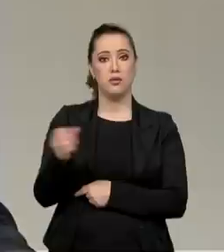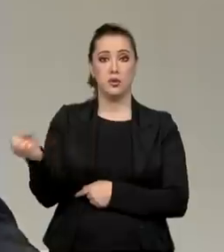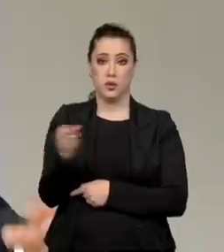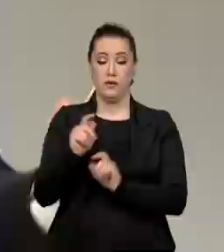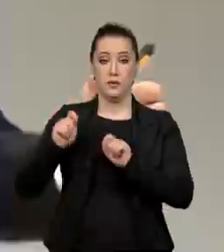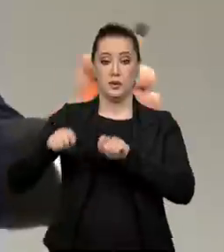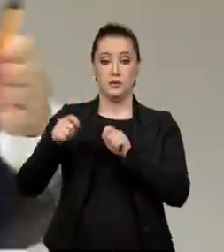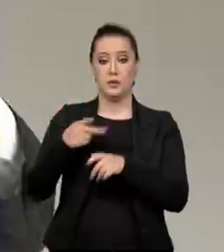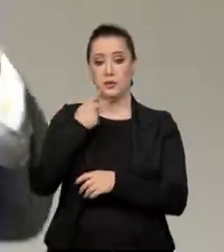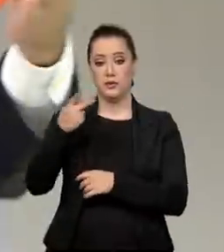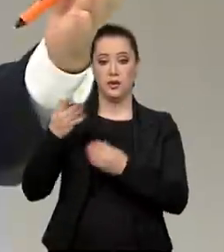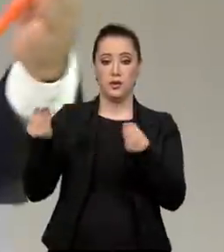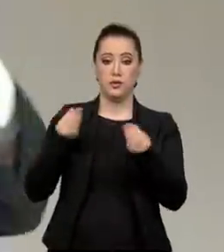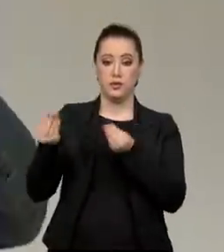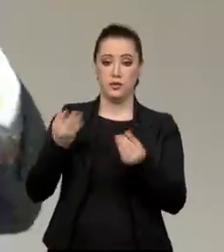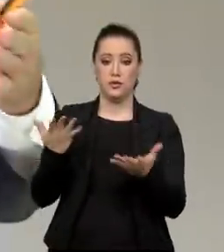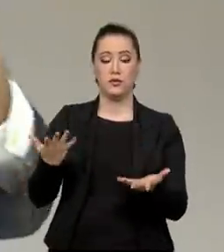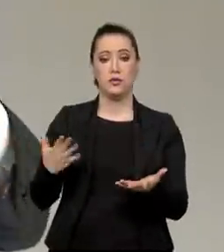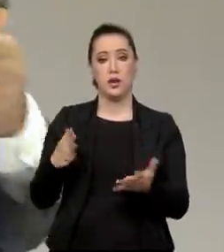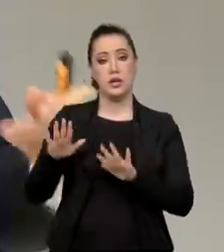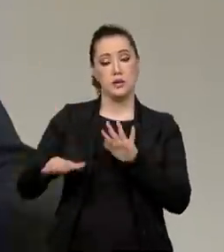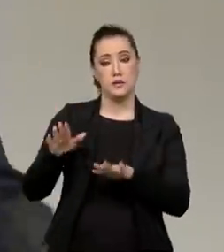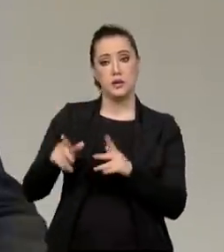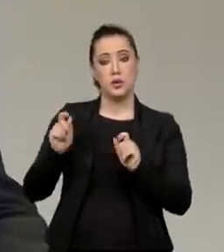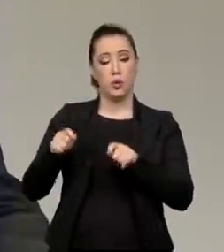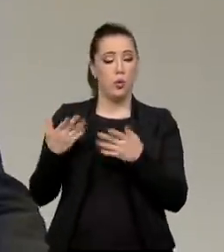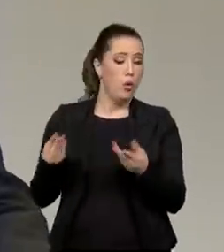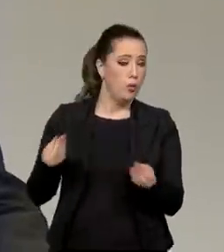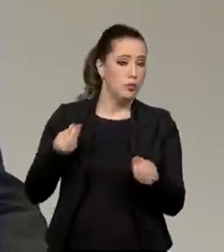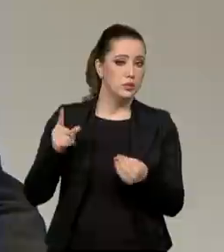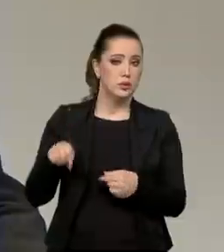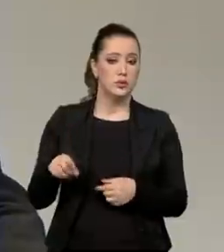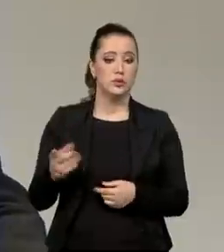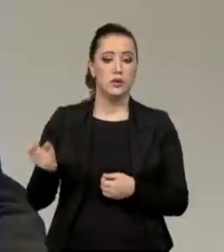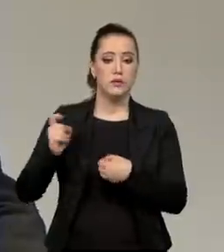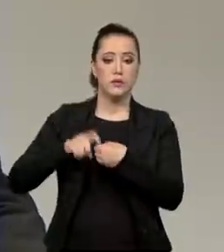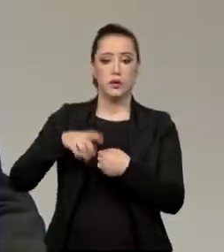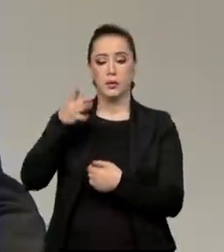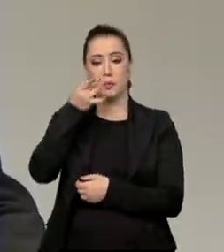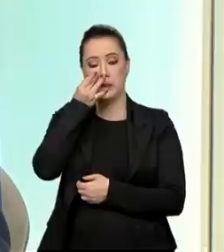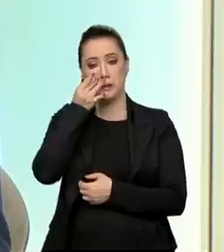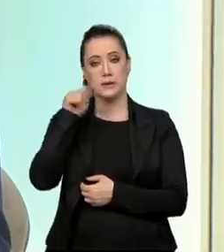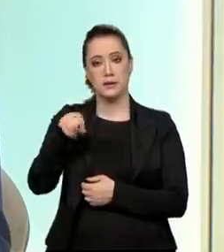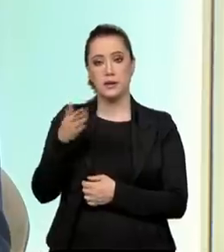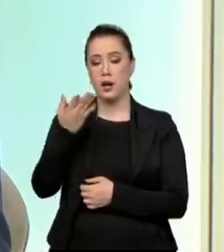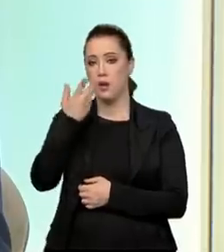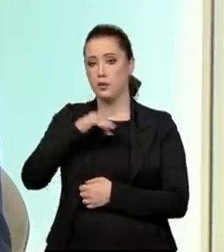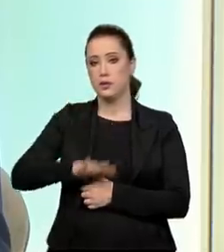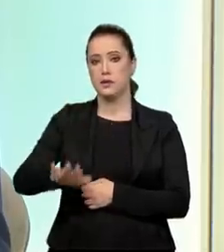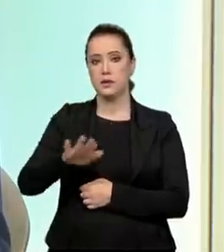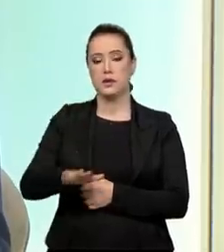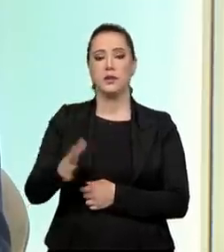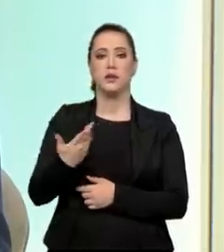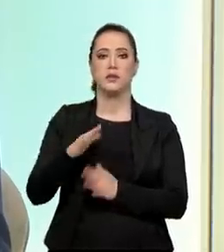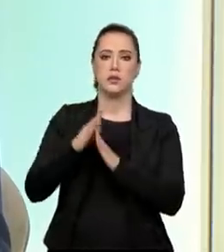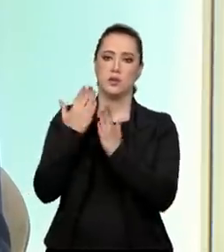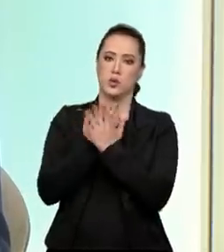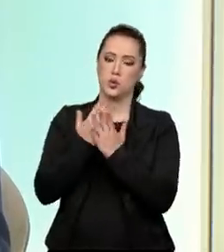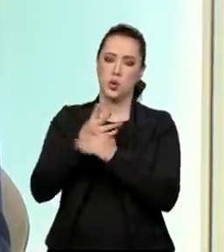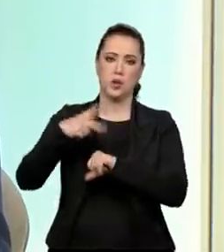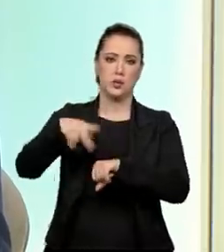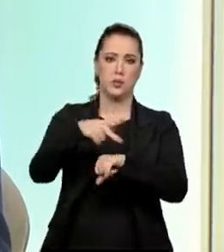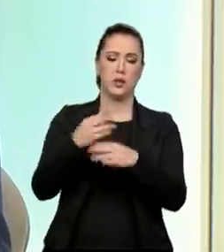falar como é que está sendo, talvez até, como é que está sendo essa volta presencial das crianças, das escolas públicas do país,